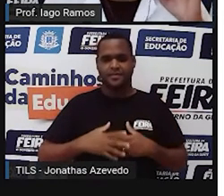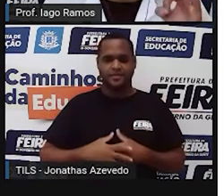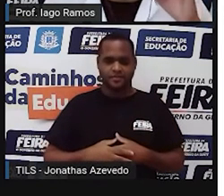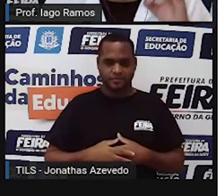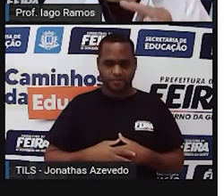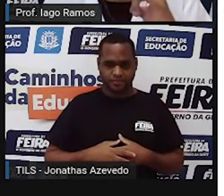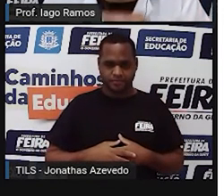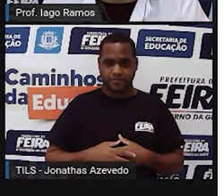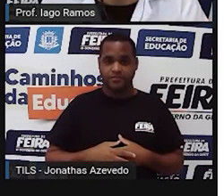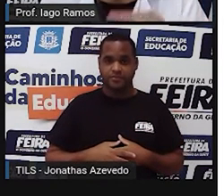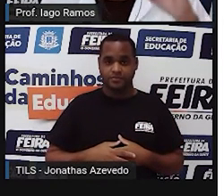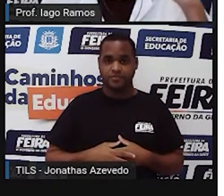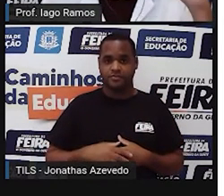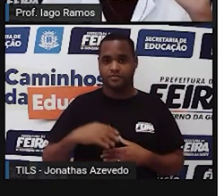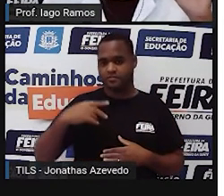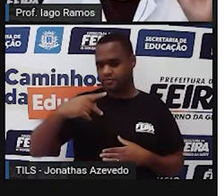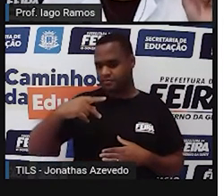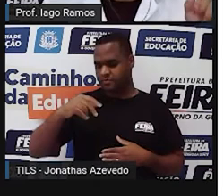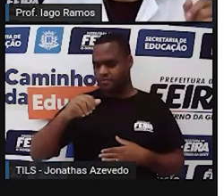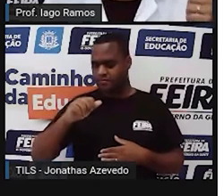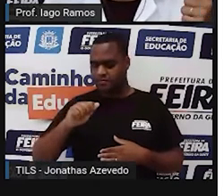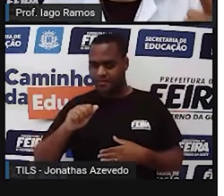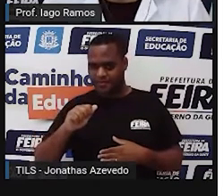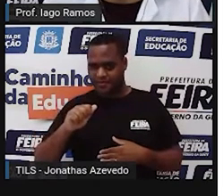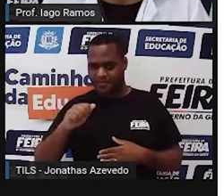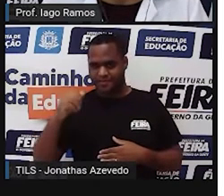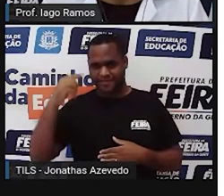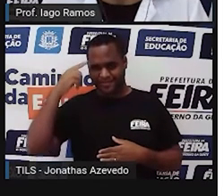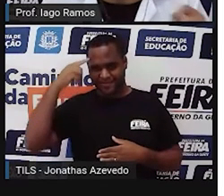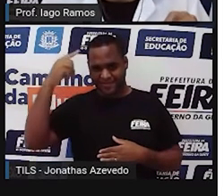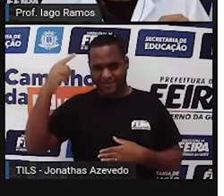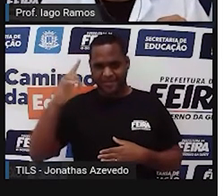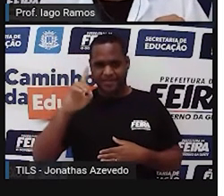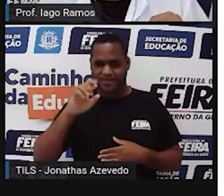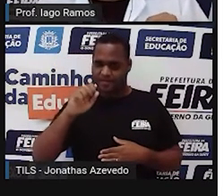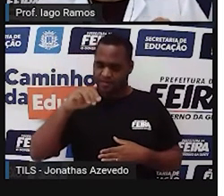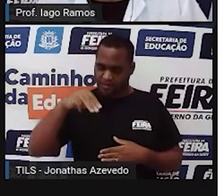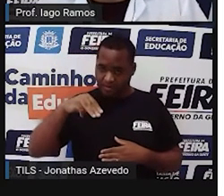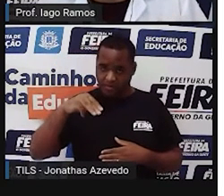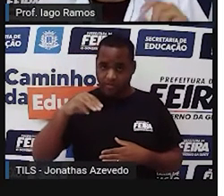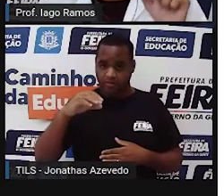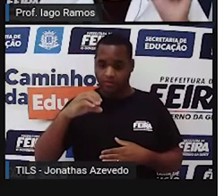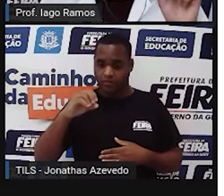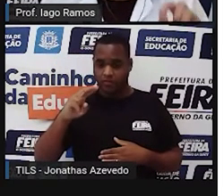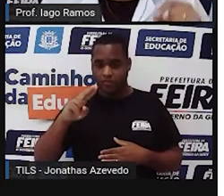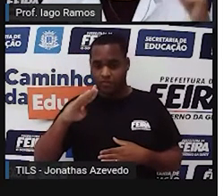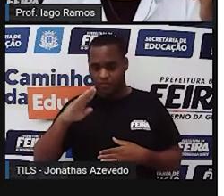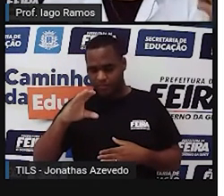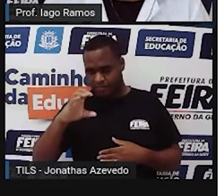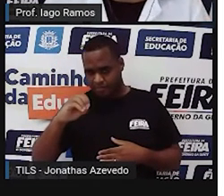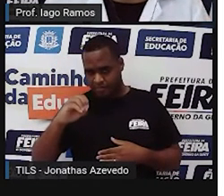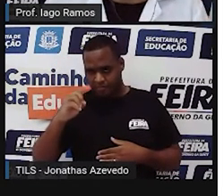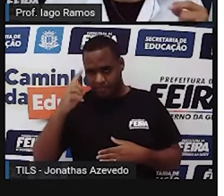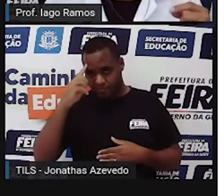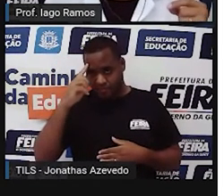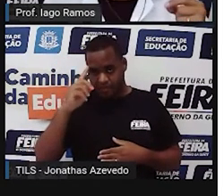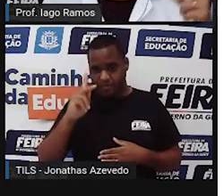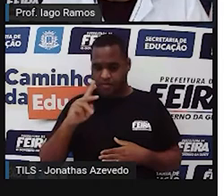Na de Paulo Alfonso 1, está em decâmetro cúbico. Na de Paulo Alfonso 2, quilômetro